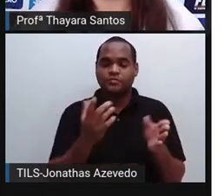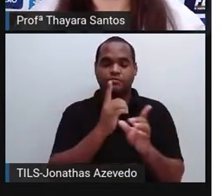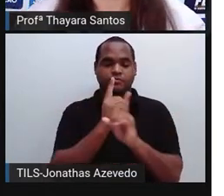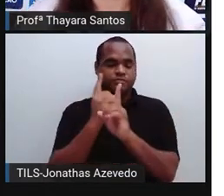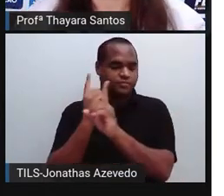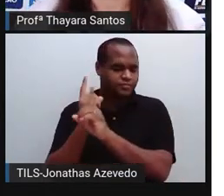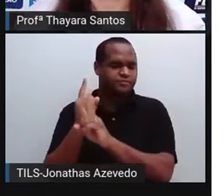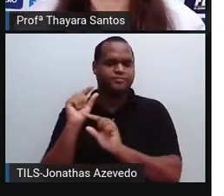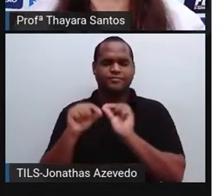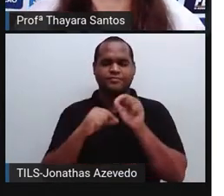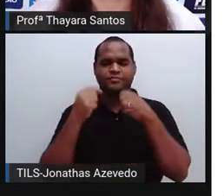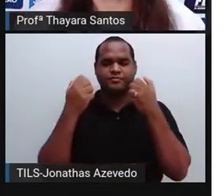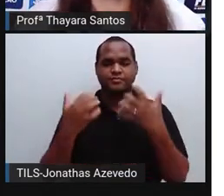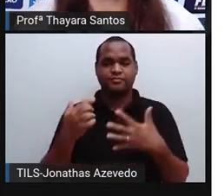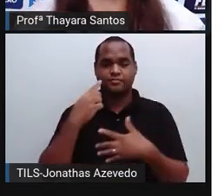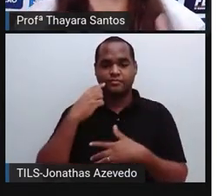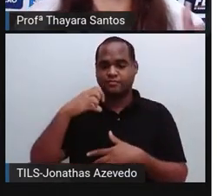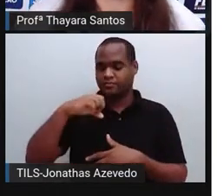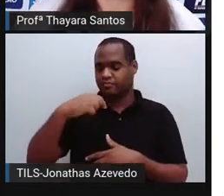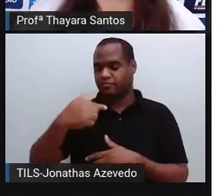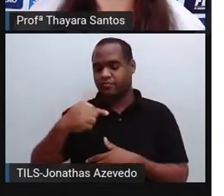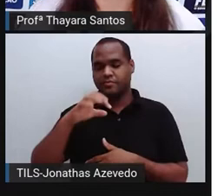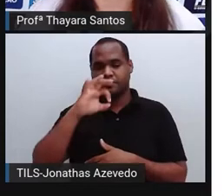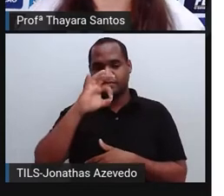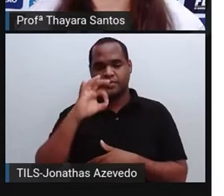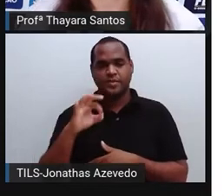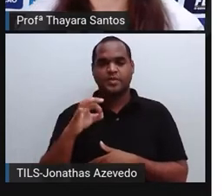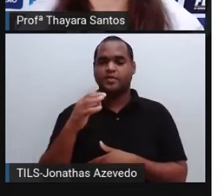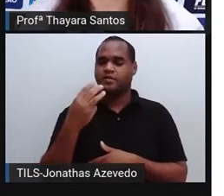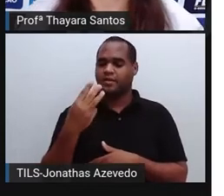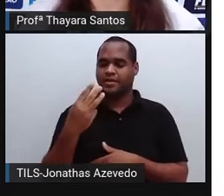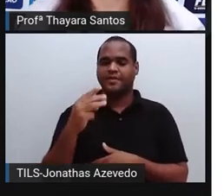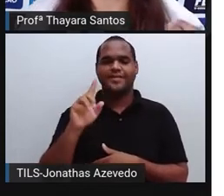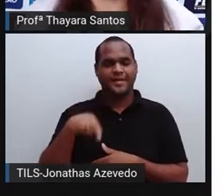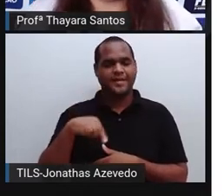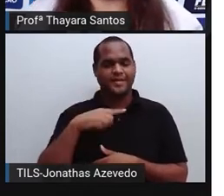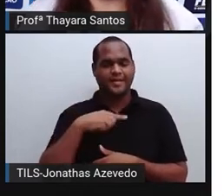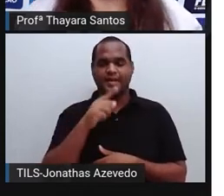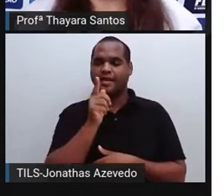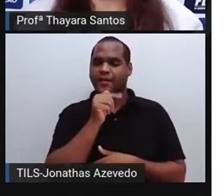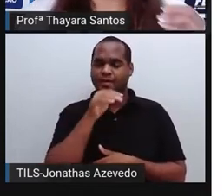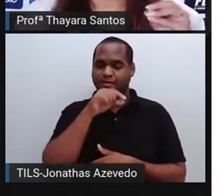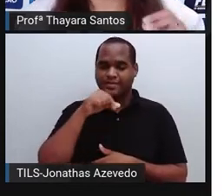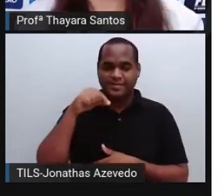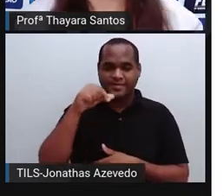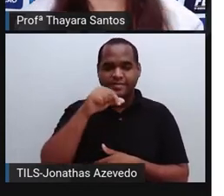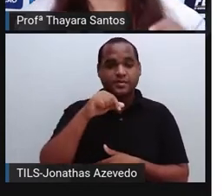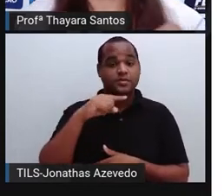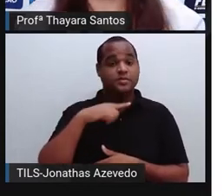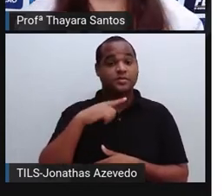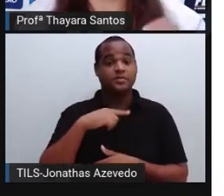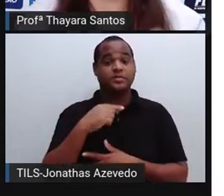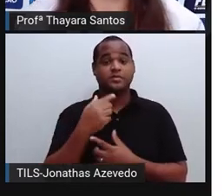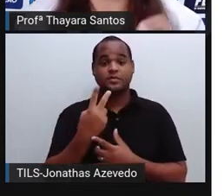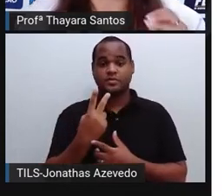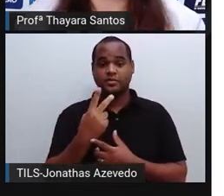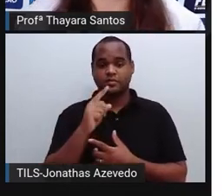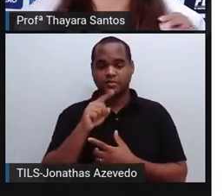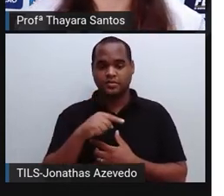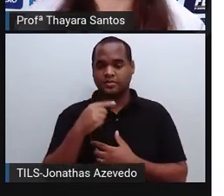planeta, cerca de 97,3% dela é de água salgada. E somente 2